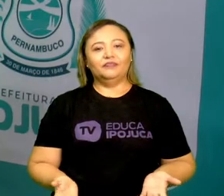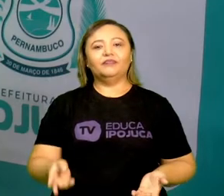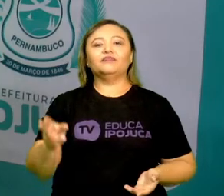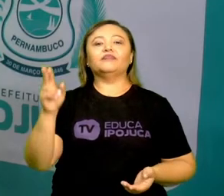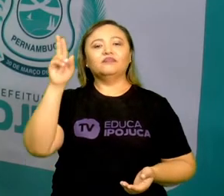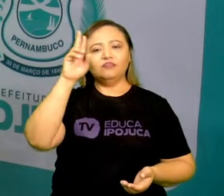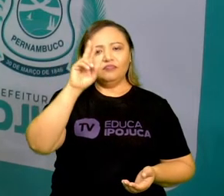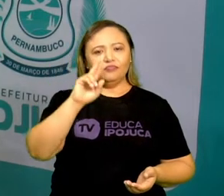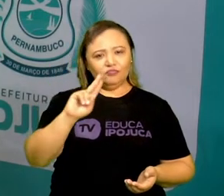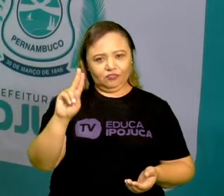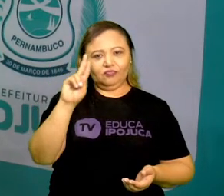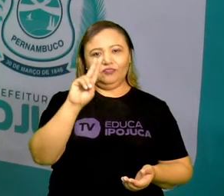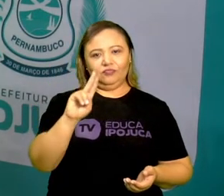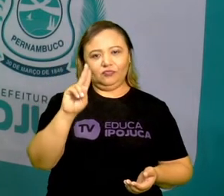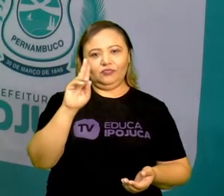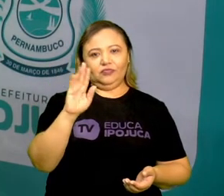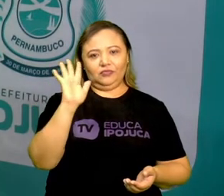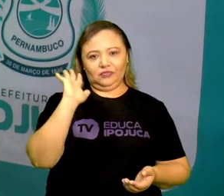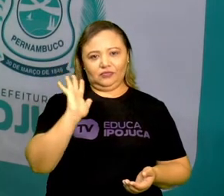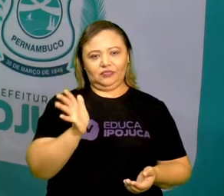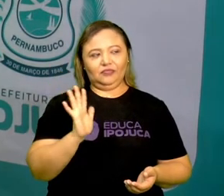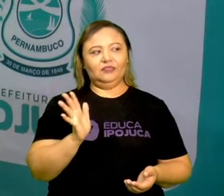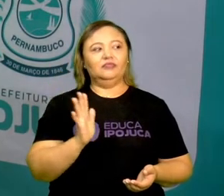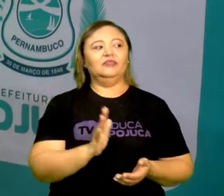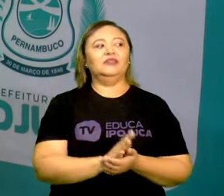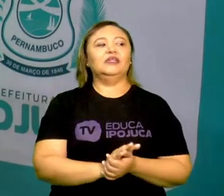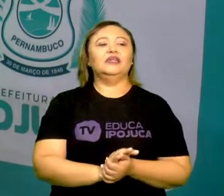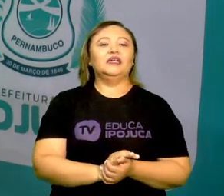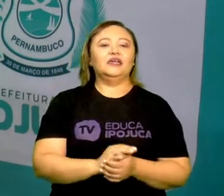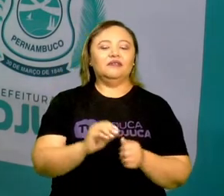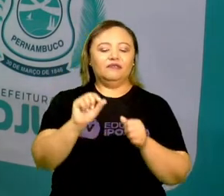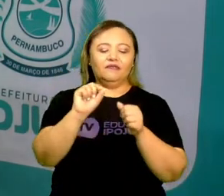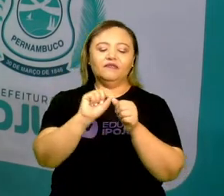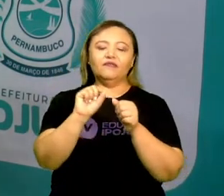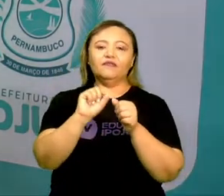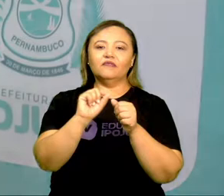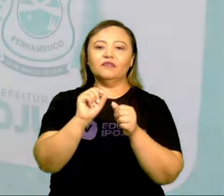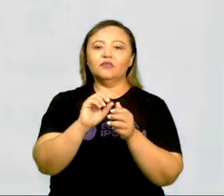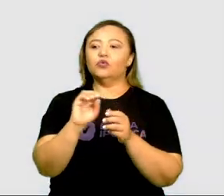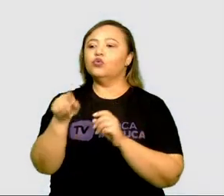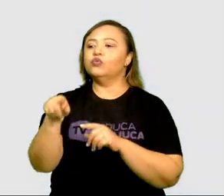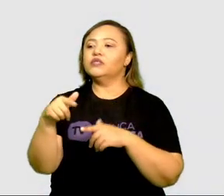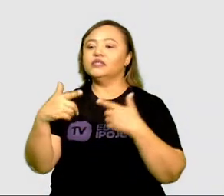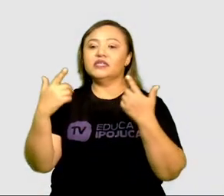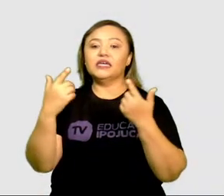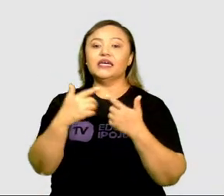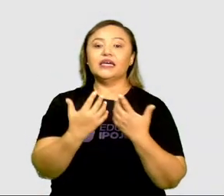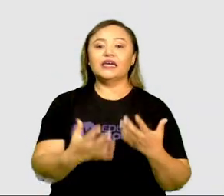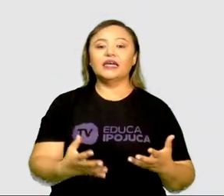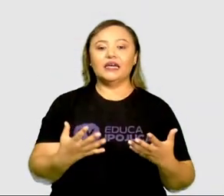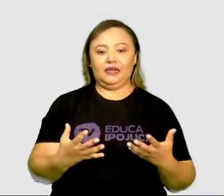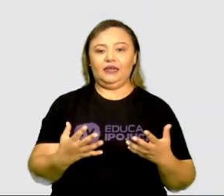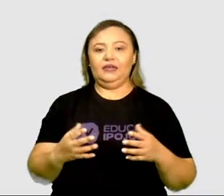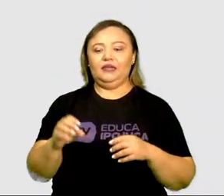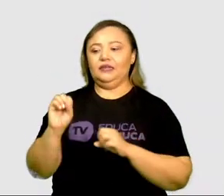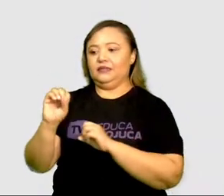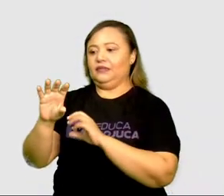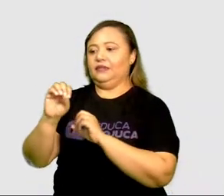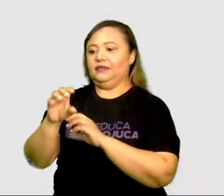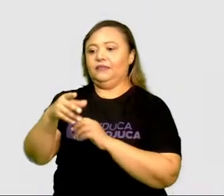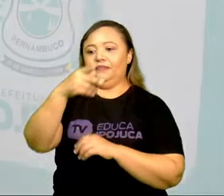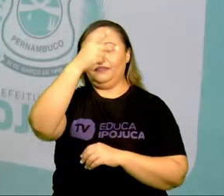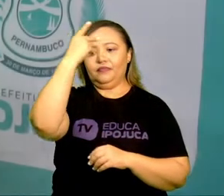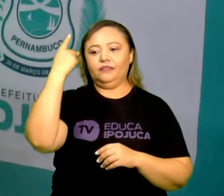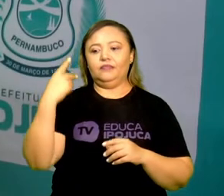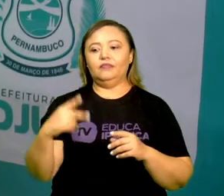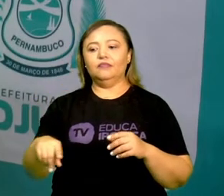utilizou esse tipo de localização? E você faz o quê quando quer ensinar para alguém onde você mora ou onde você